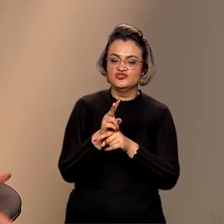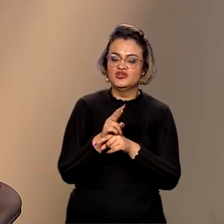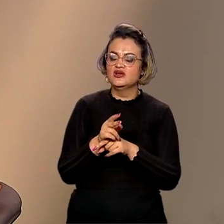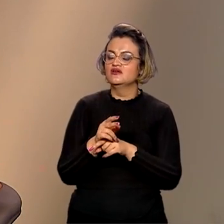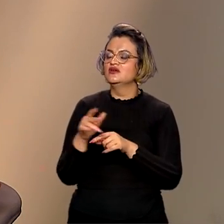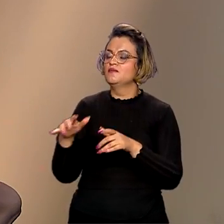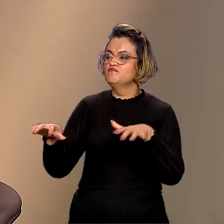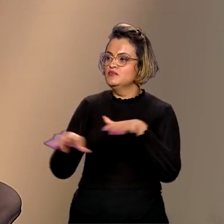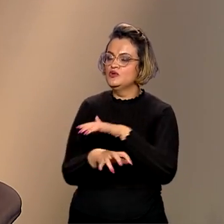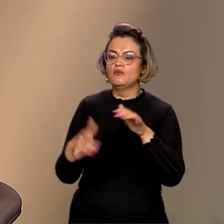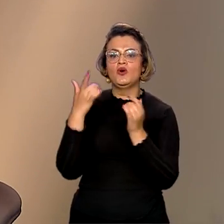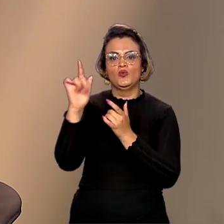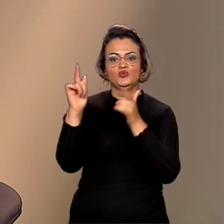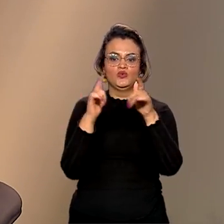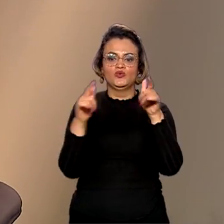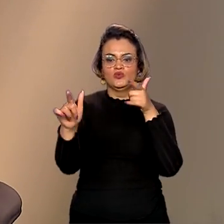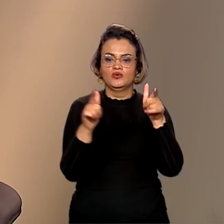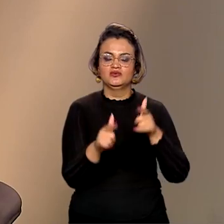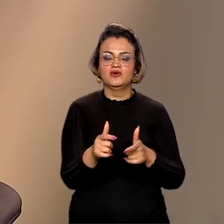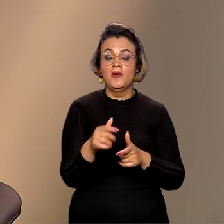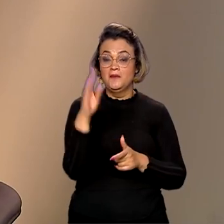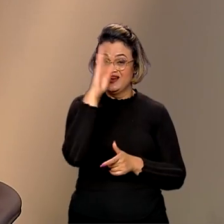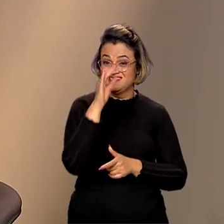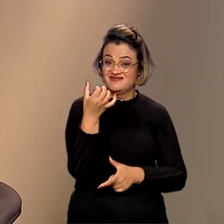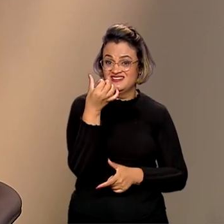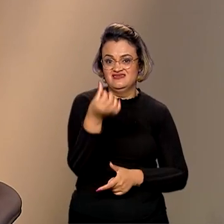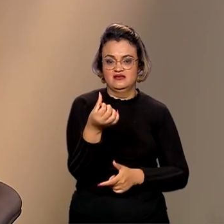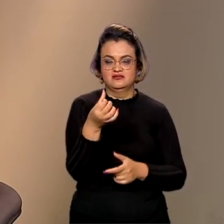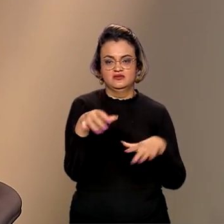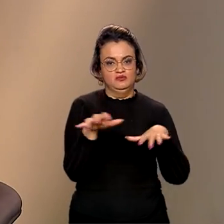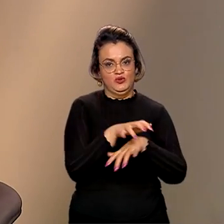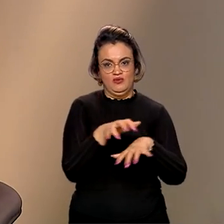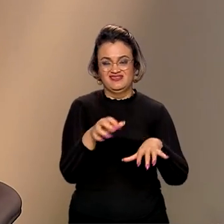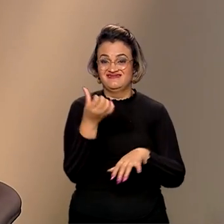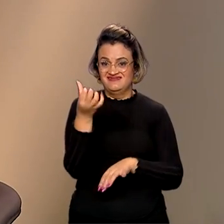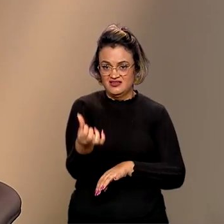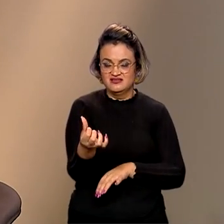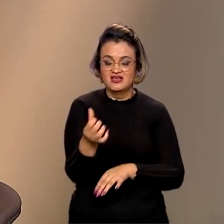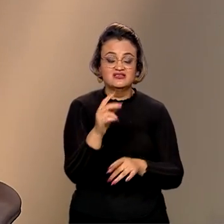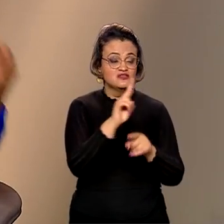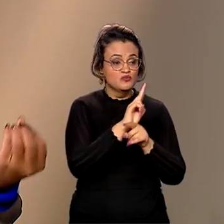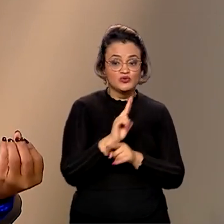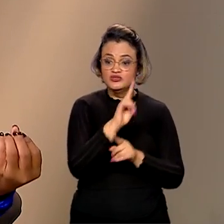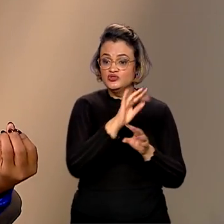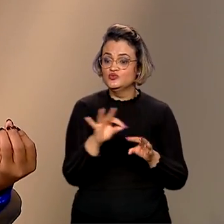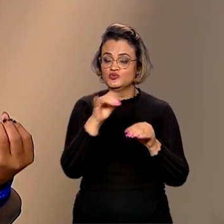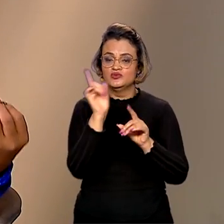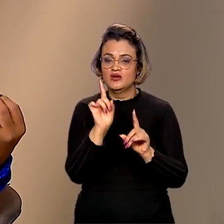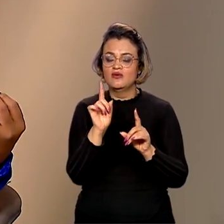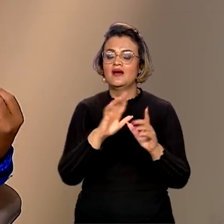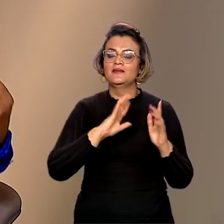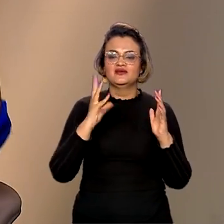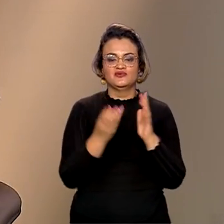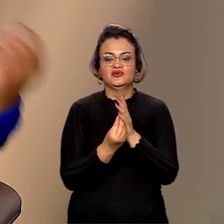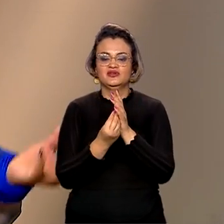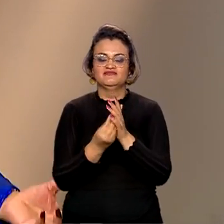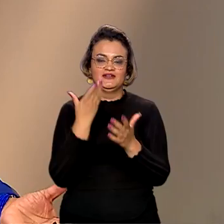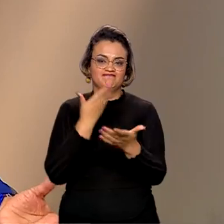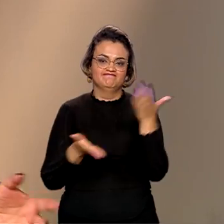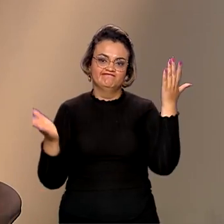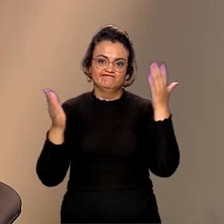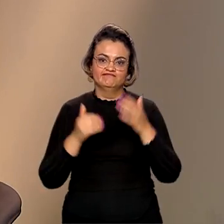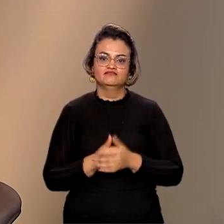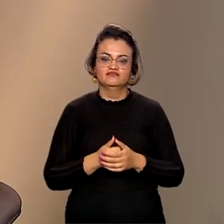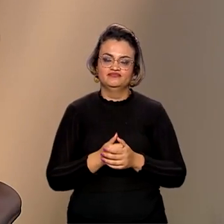os outros biomas, né? O Brasil tem seis biomas e, se não proteger a todos, a Amazônia sozinha vai ter uma pressão muito